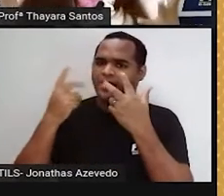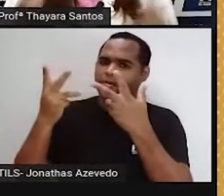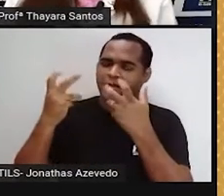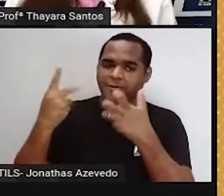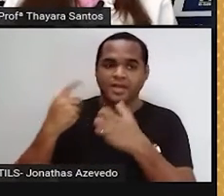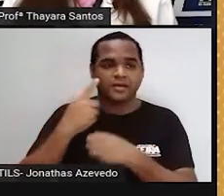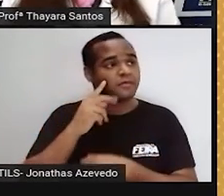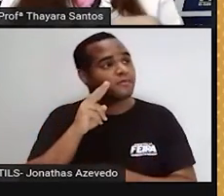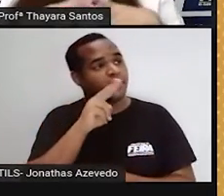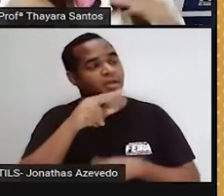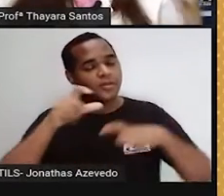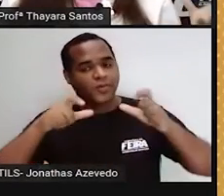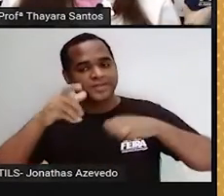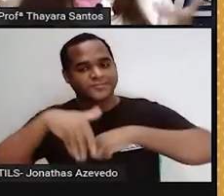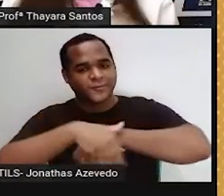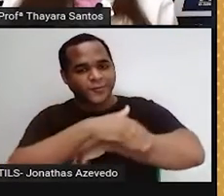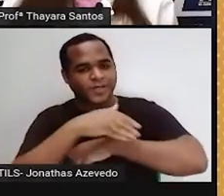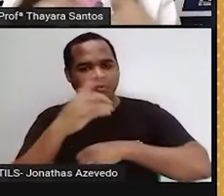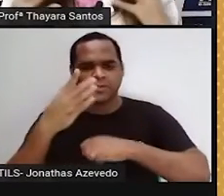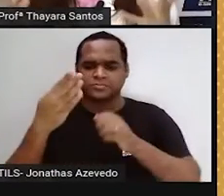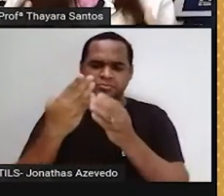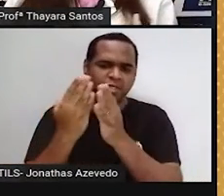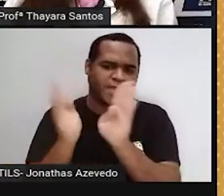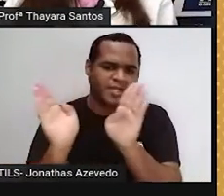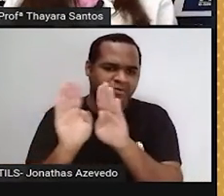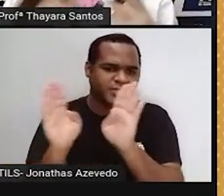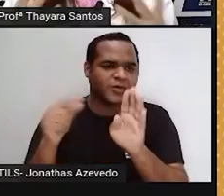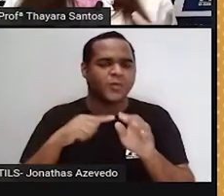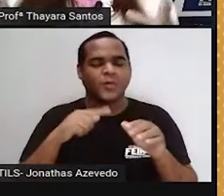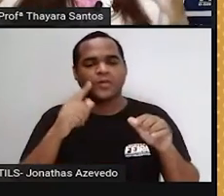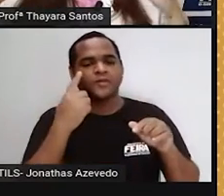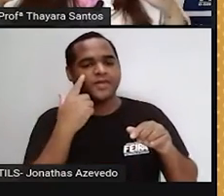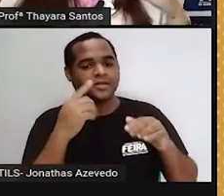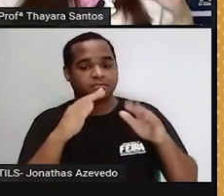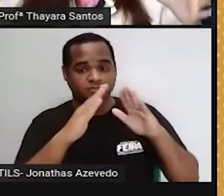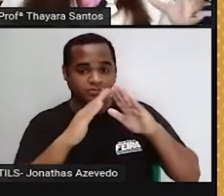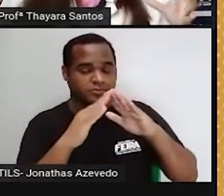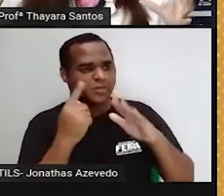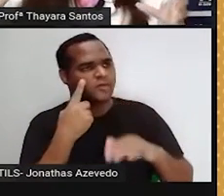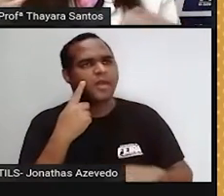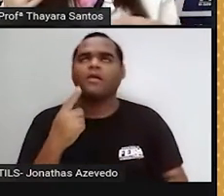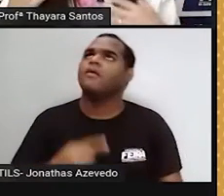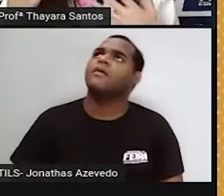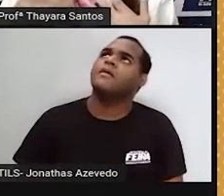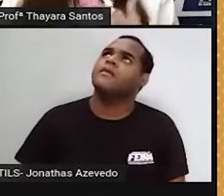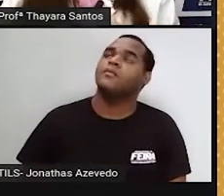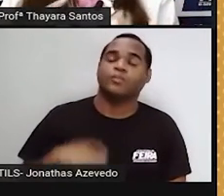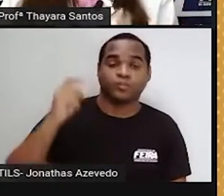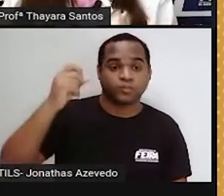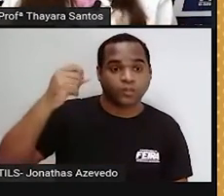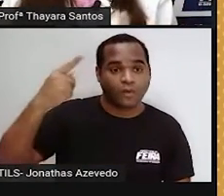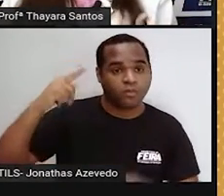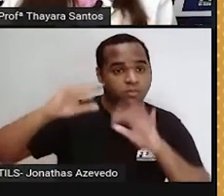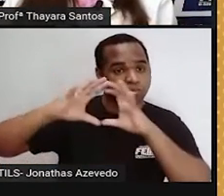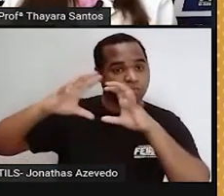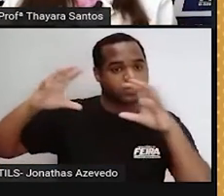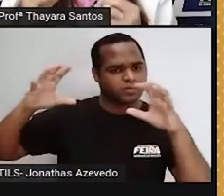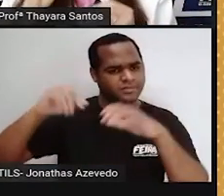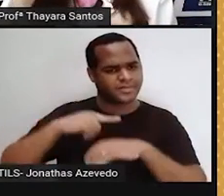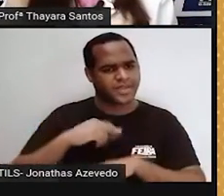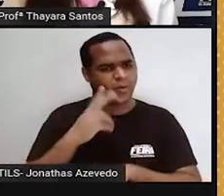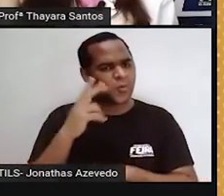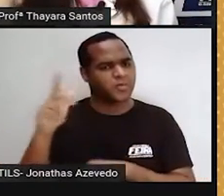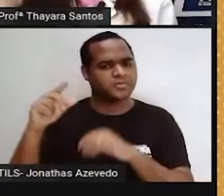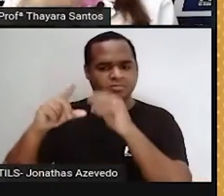a gente sair agora e abrir aí a janela, ir para a porta de casa e olhar, a gente vê o Sol bem grande. E as outras estrelas que aparecem de